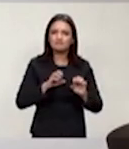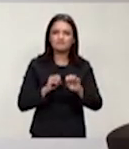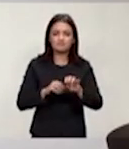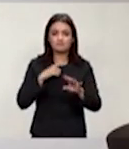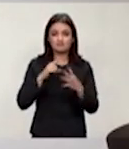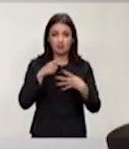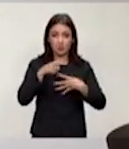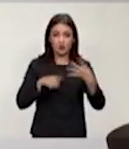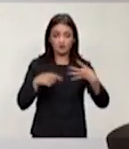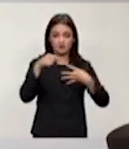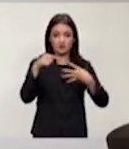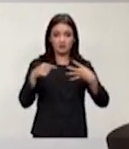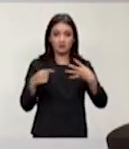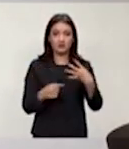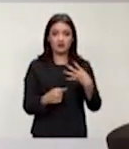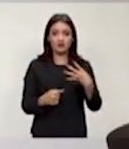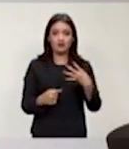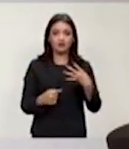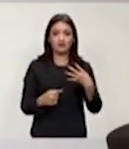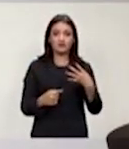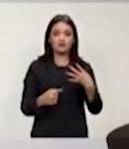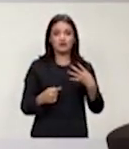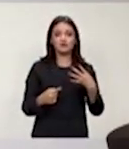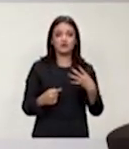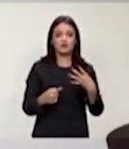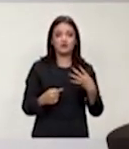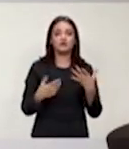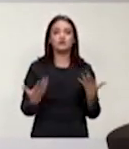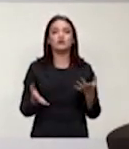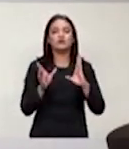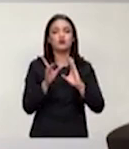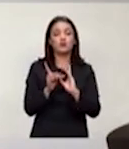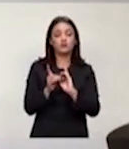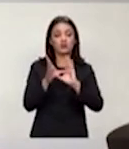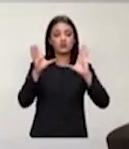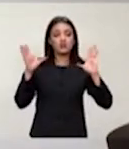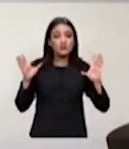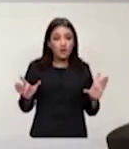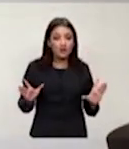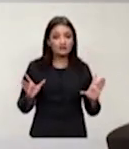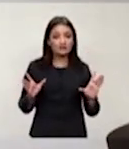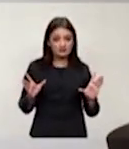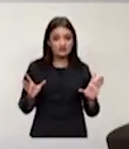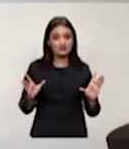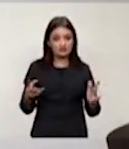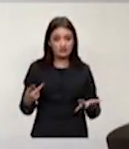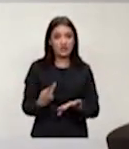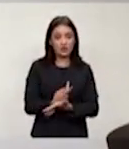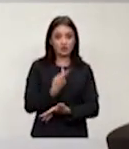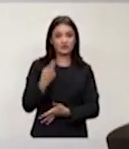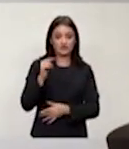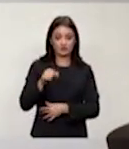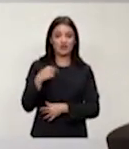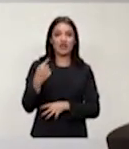linhas. Eu quero dizer que numa democracia como a nossa em que a